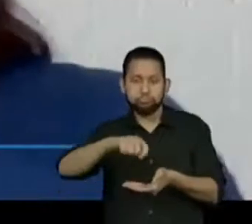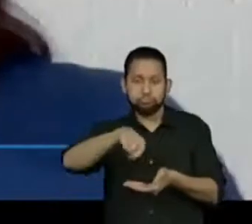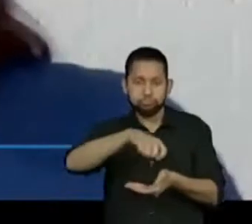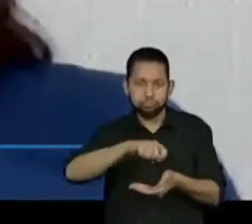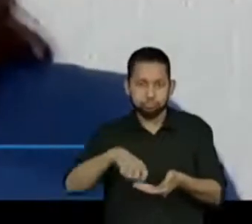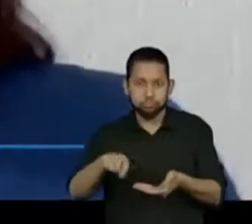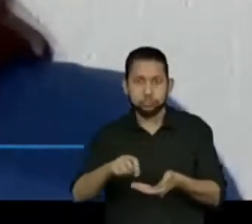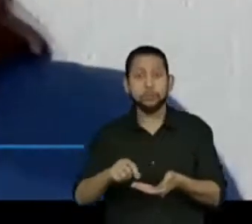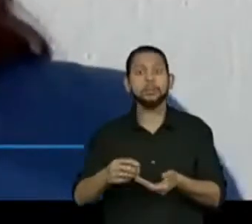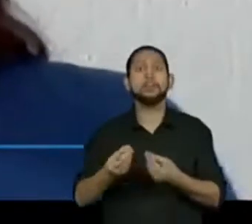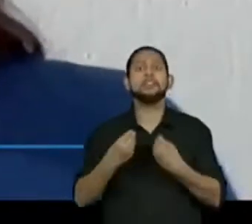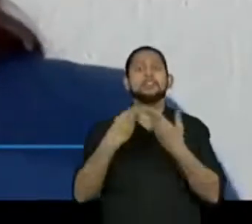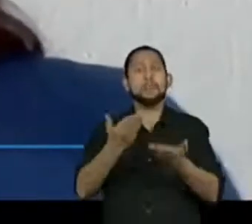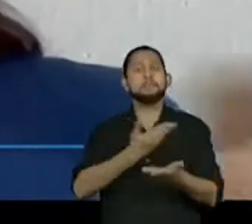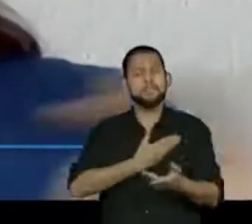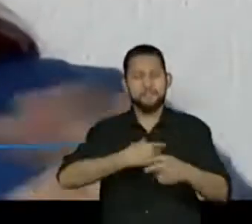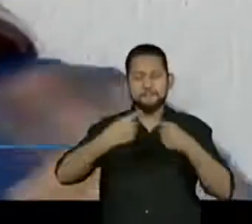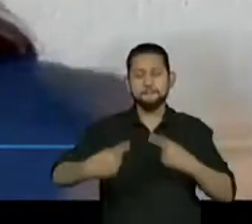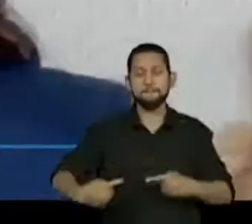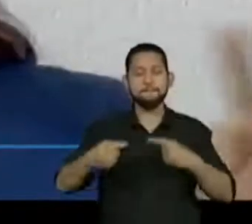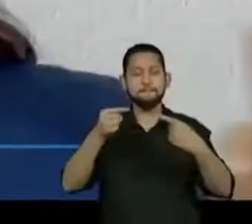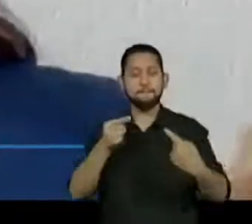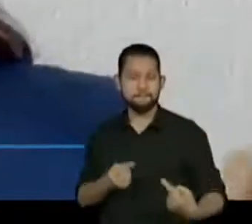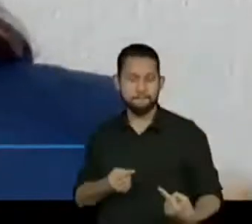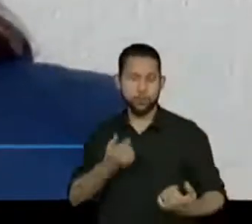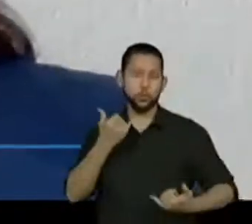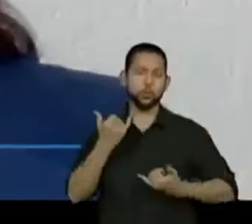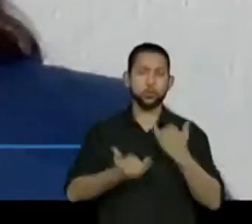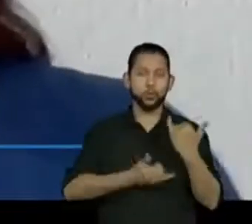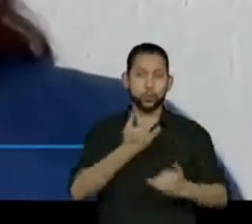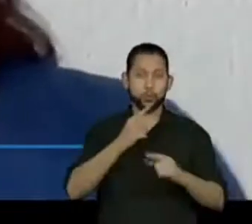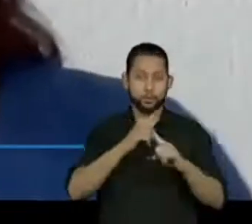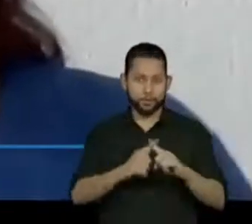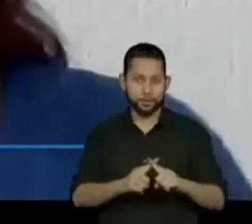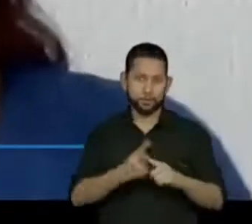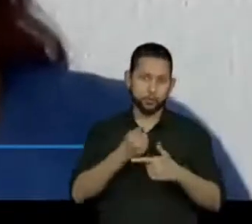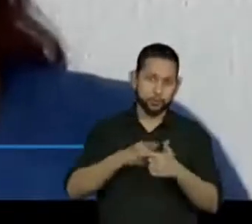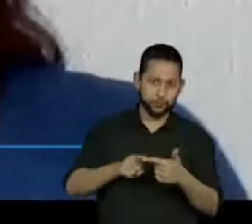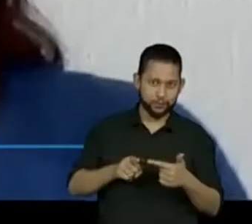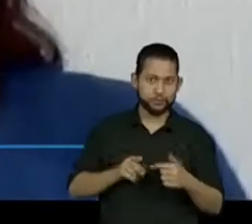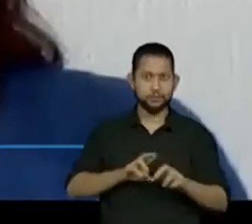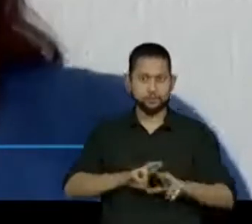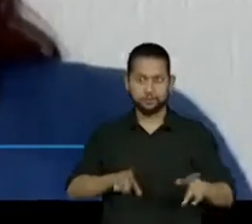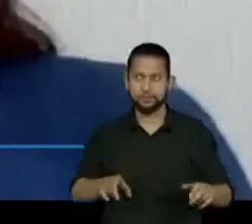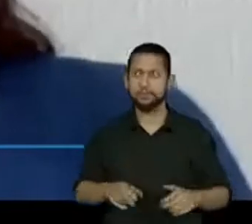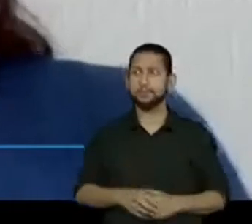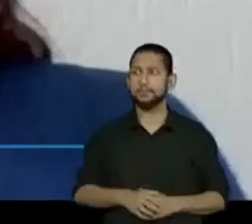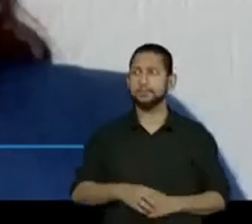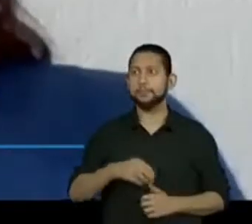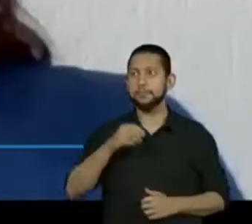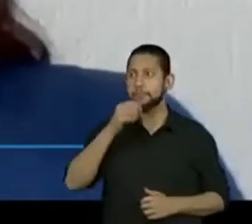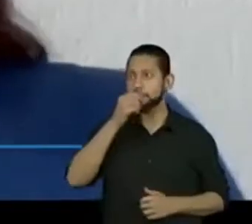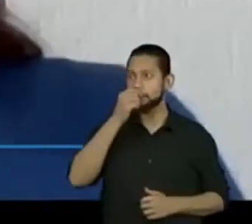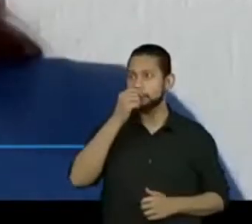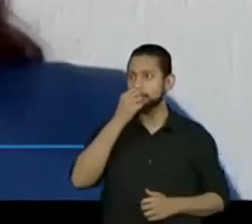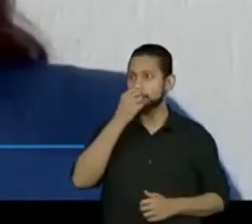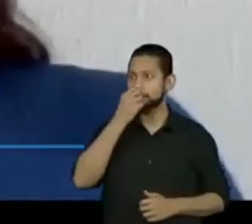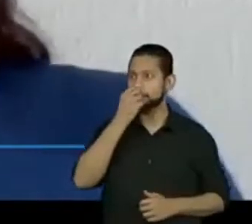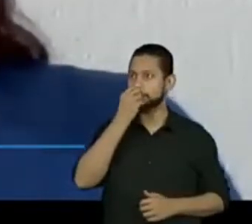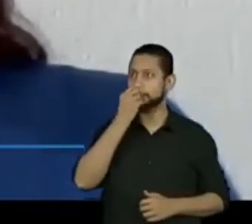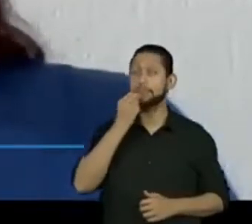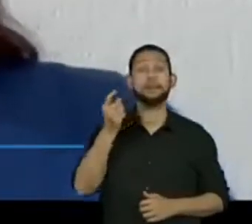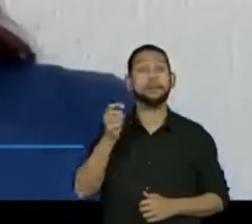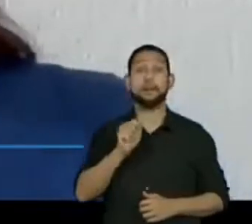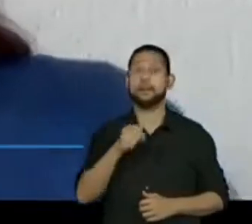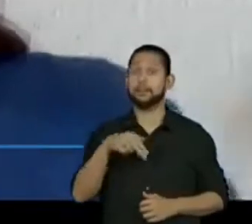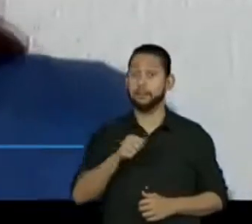e desafiar os colegas com o jogo do multiplique ou de vida. Vamos lá? A aluna Ana Júlia